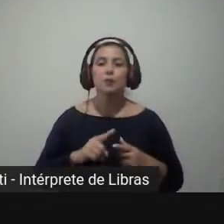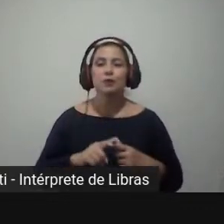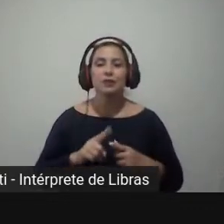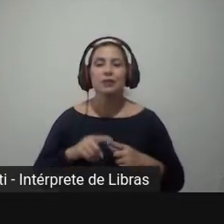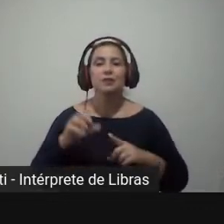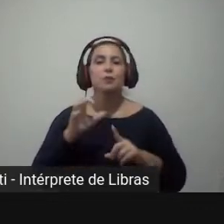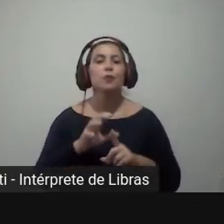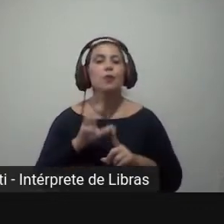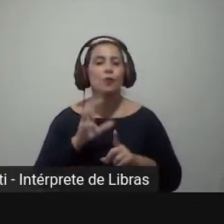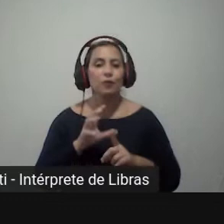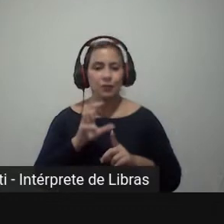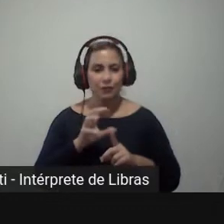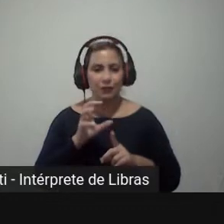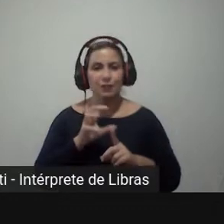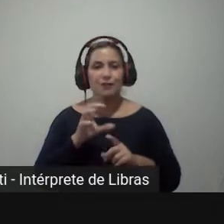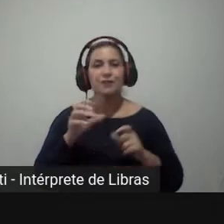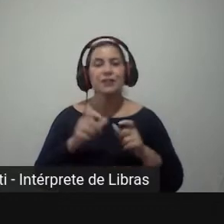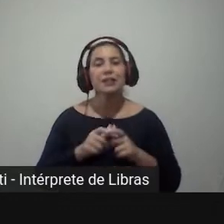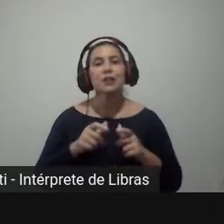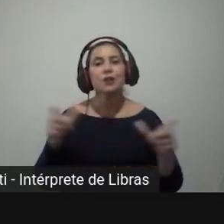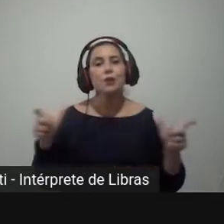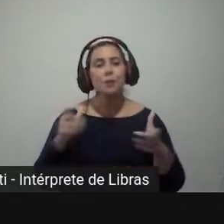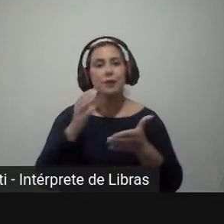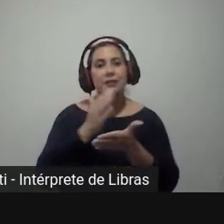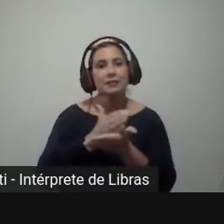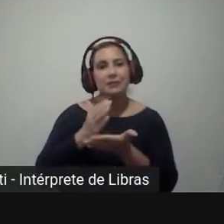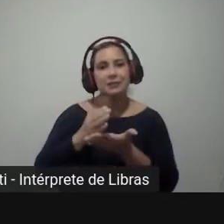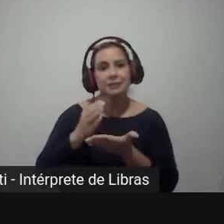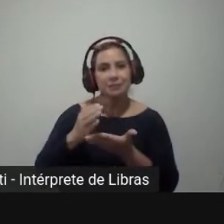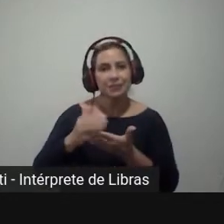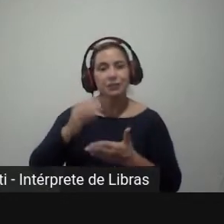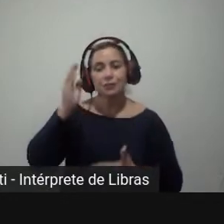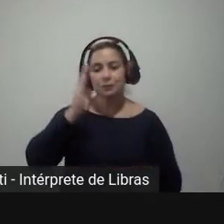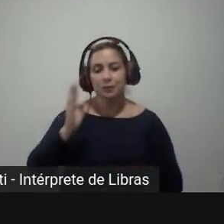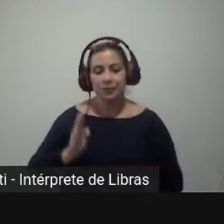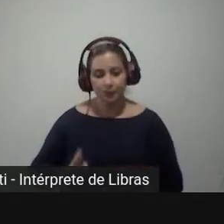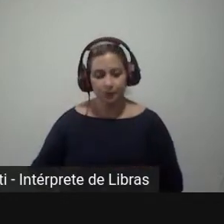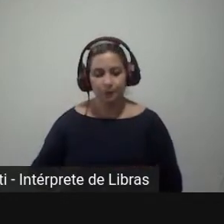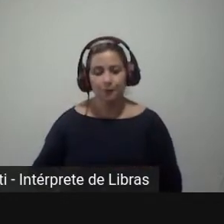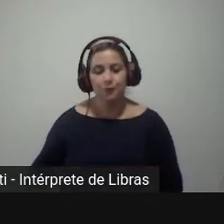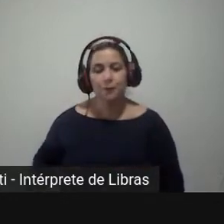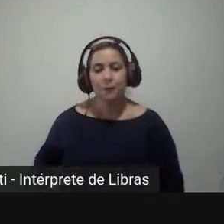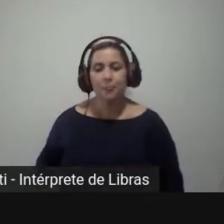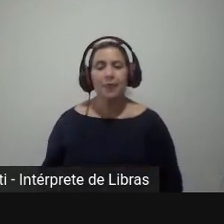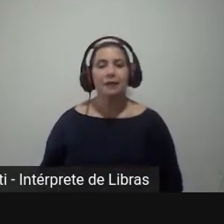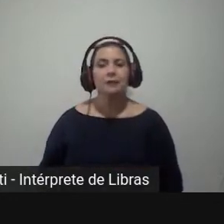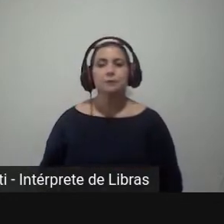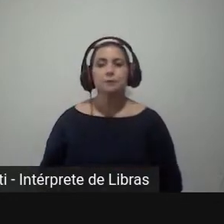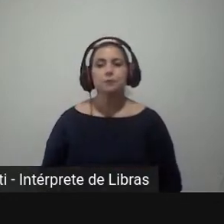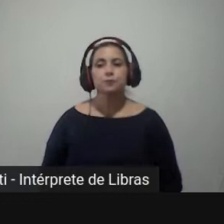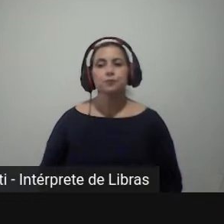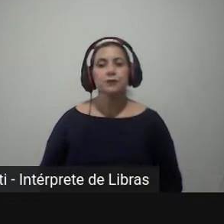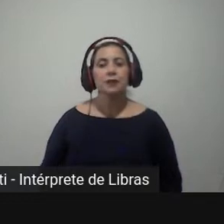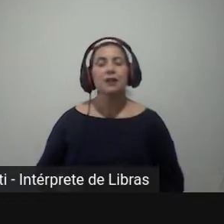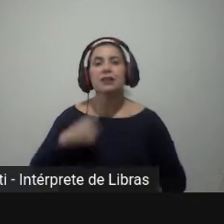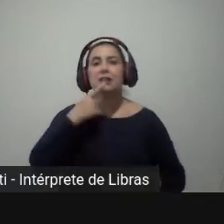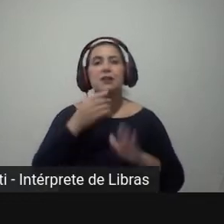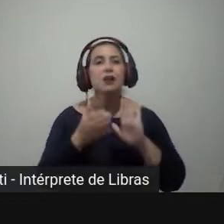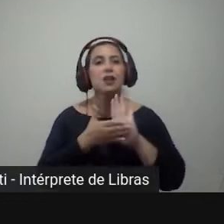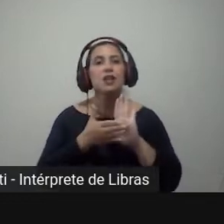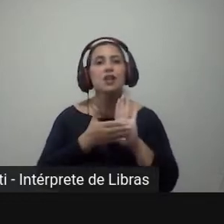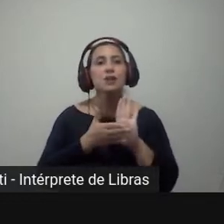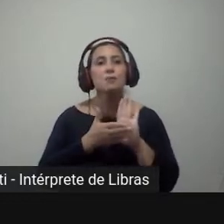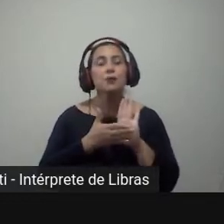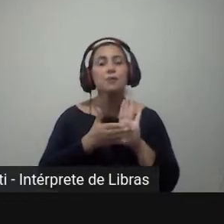influenciando no aumento da fragmentação no Brasil. Ele propôs esse esquema aqui que eu apresento para